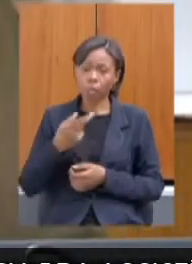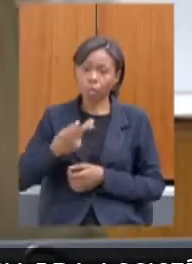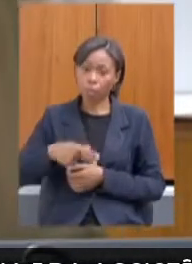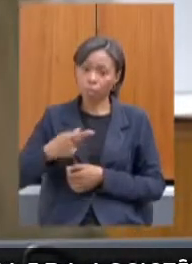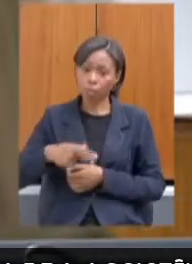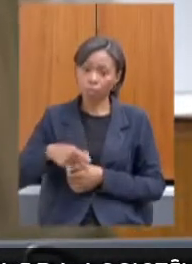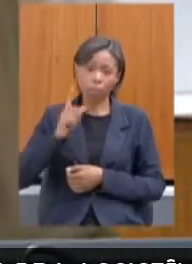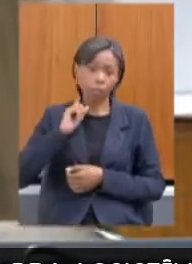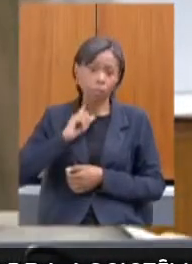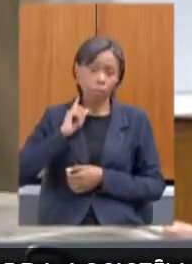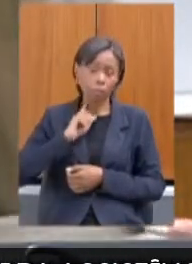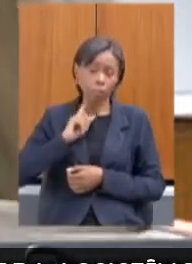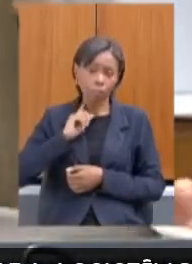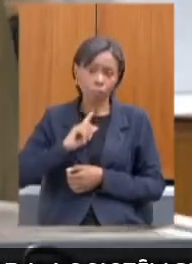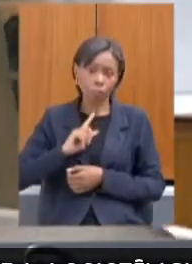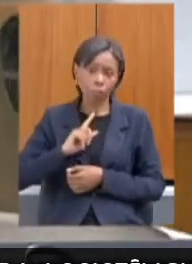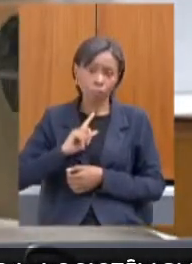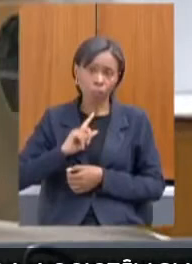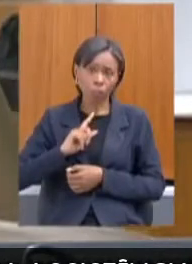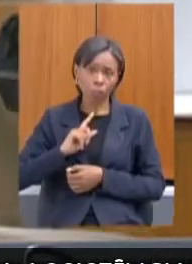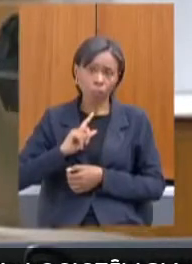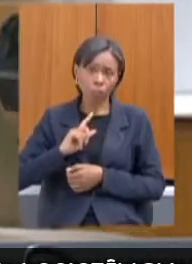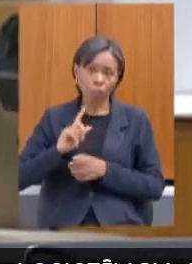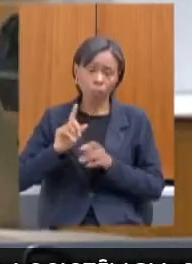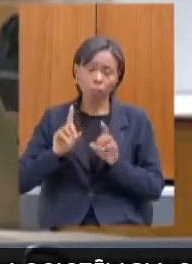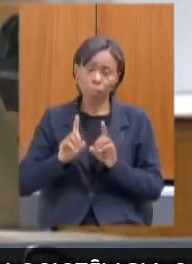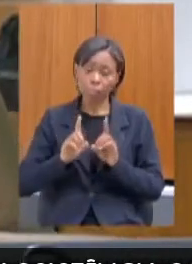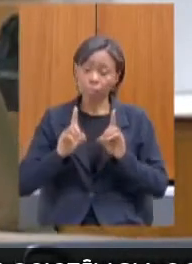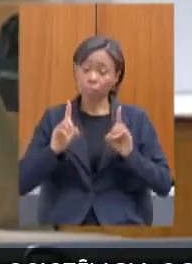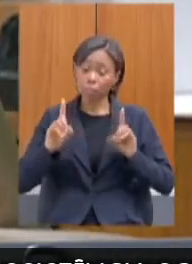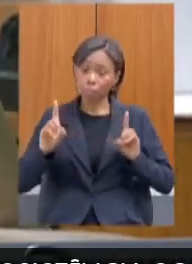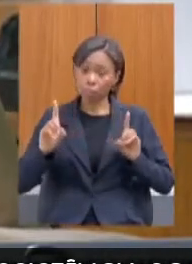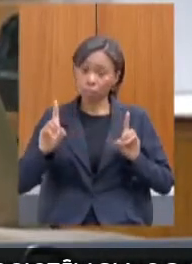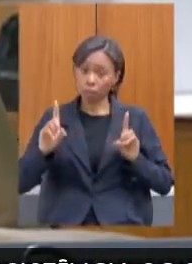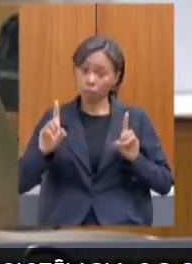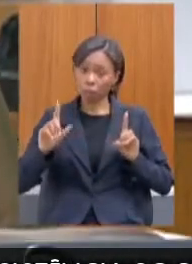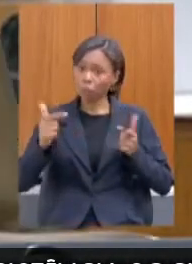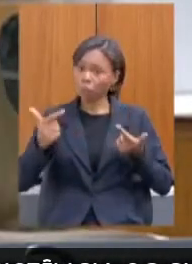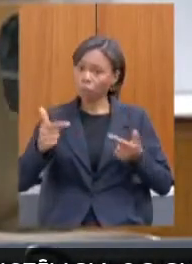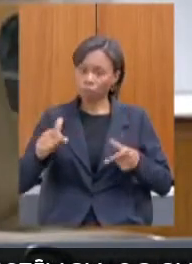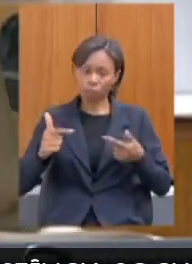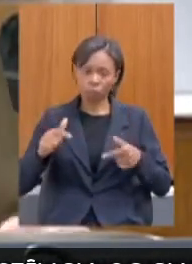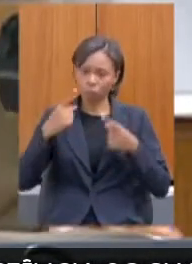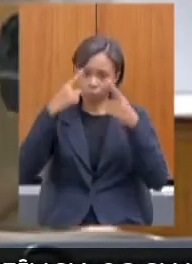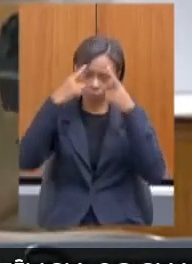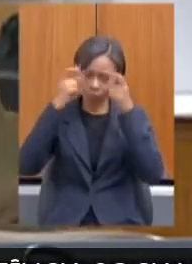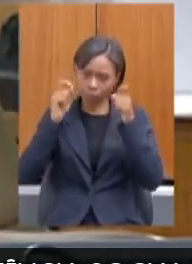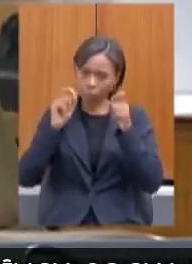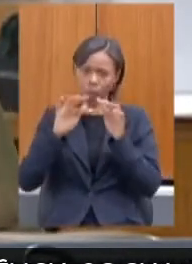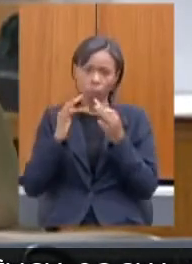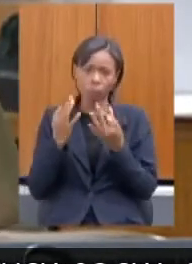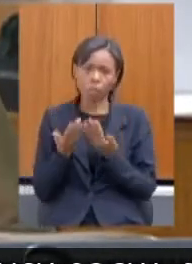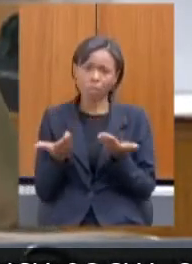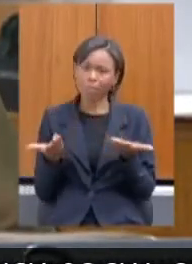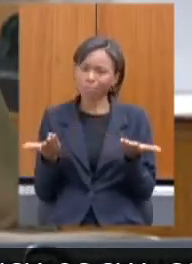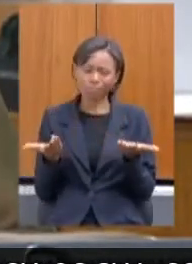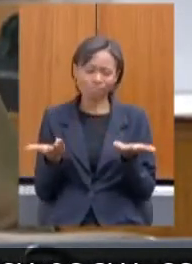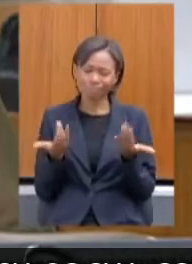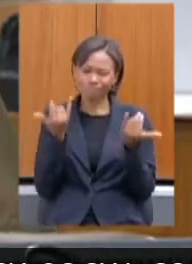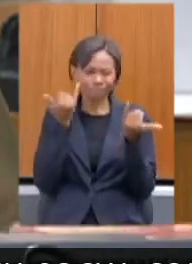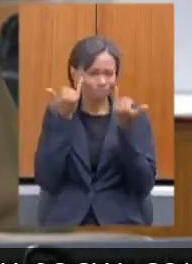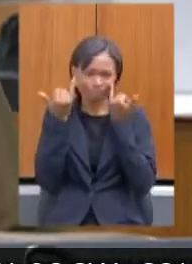distanciamento social é sem violência doméstica. Então, hoje, eu não tenho aqui as informações, mas ela foi muito